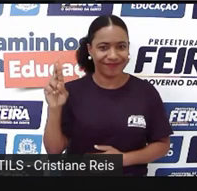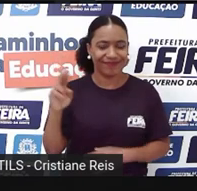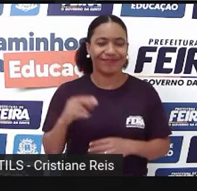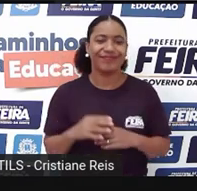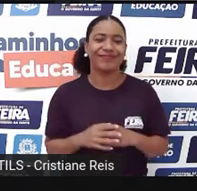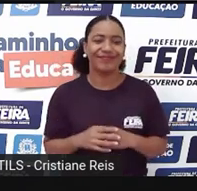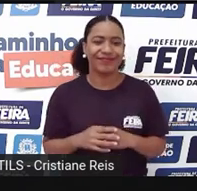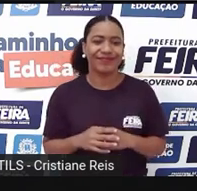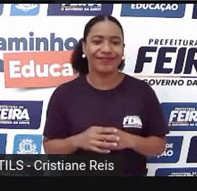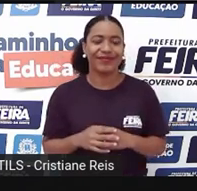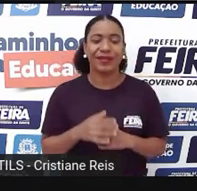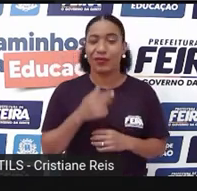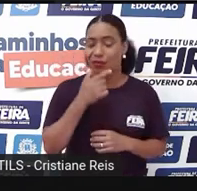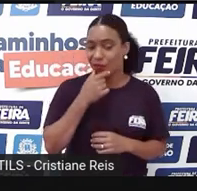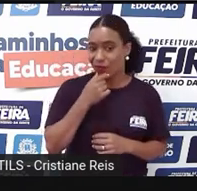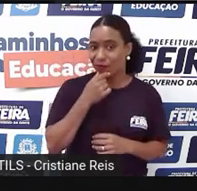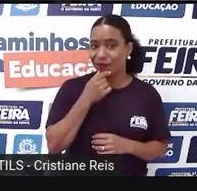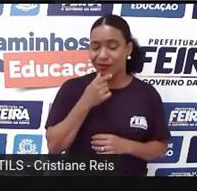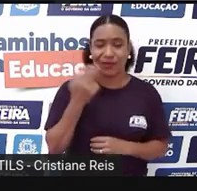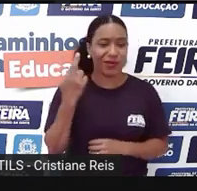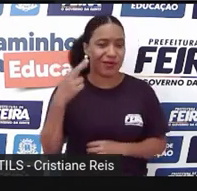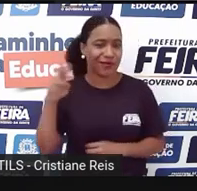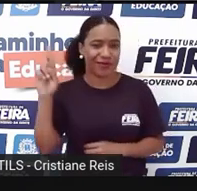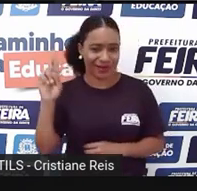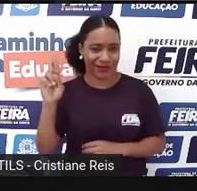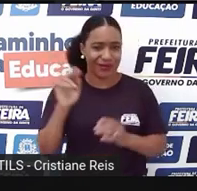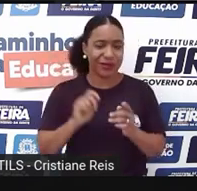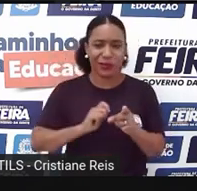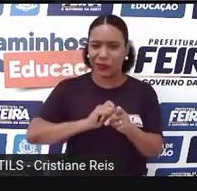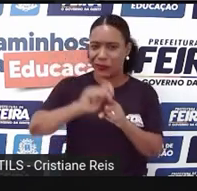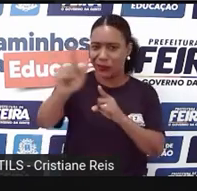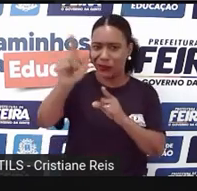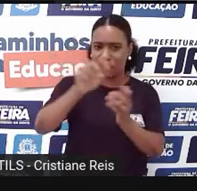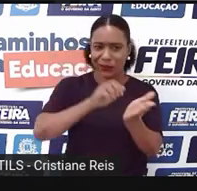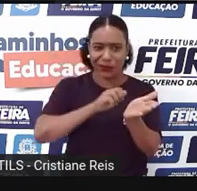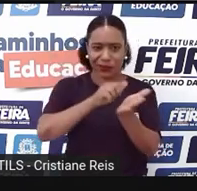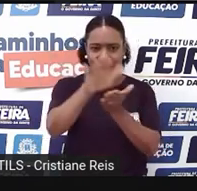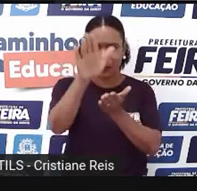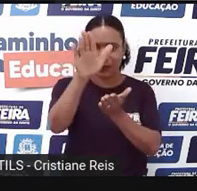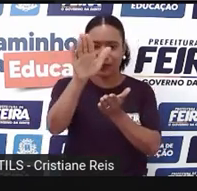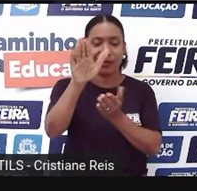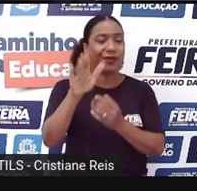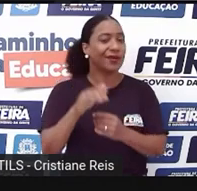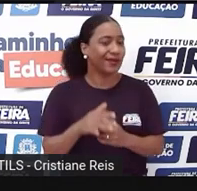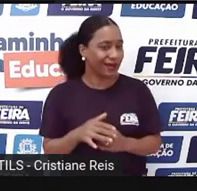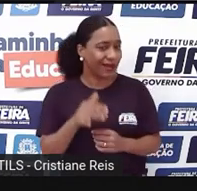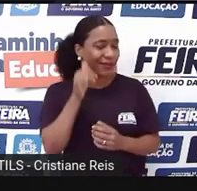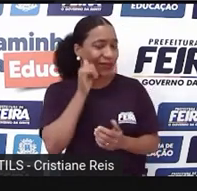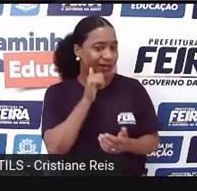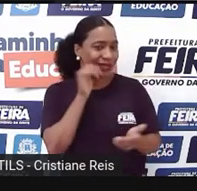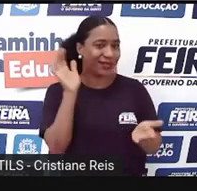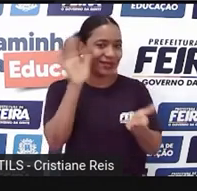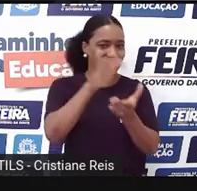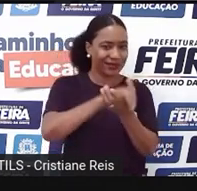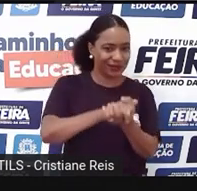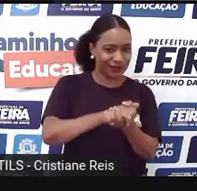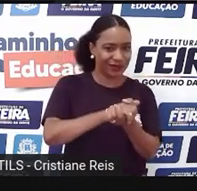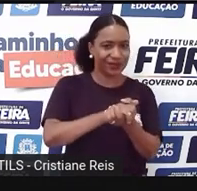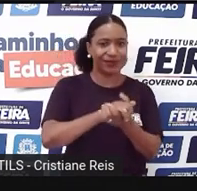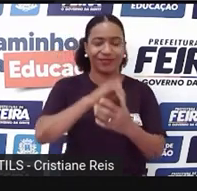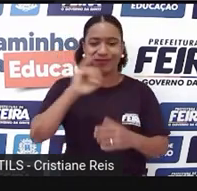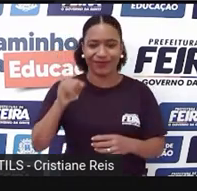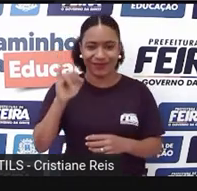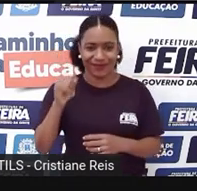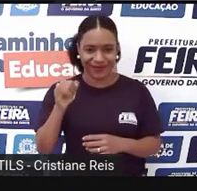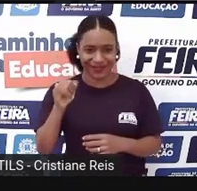Tentando que quando nós transformamos Gets married Então Romeu Não foi asilado Quando Julieta Se casou com Pérez Só